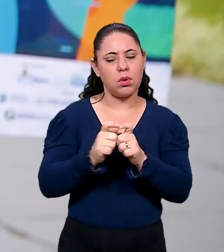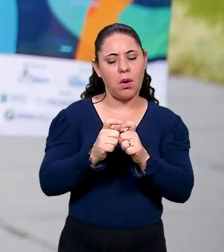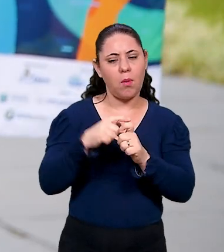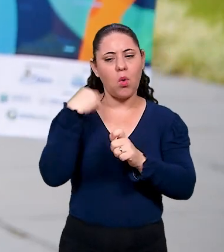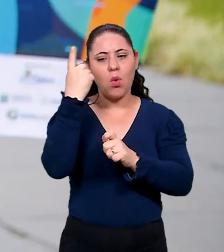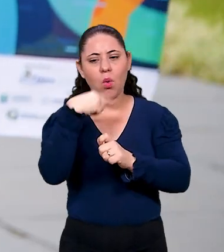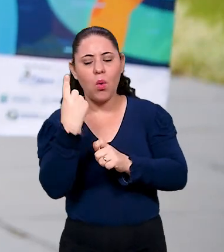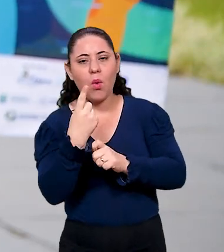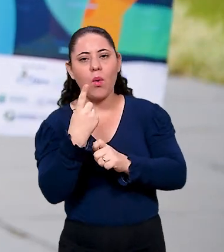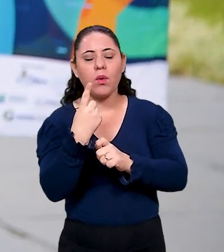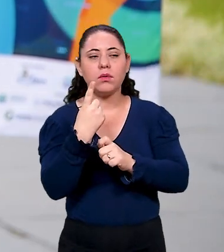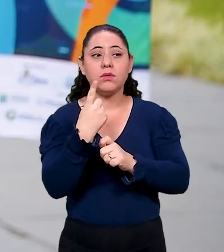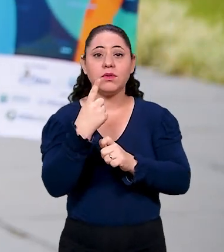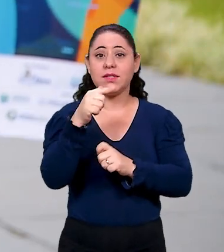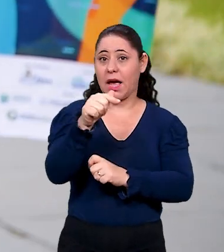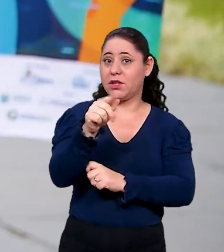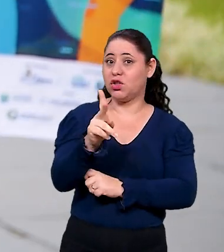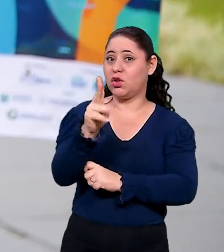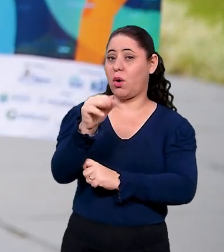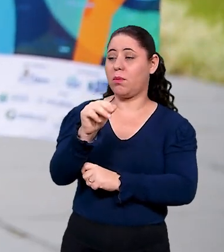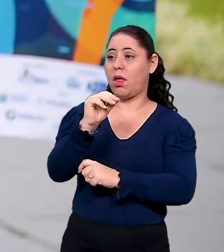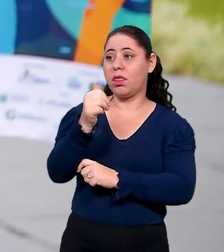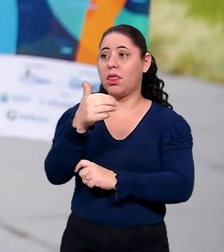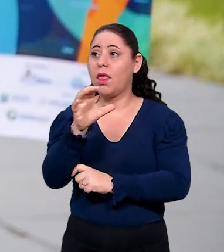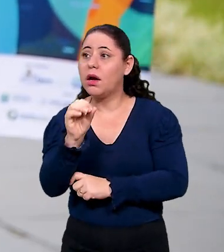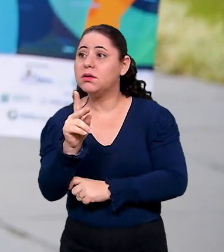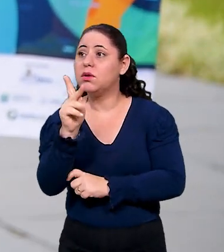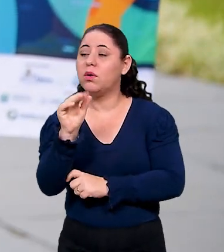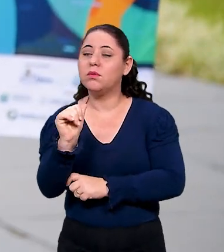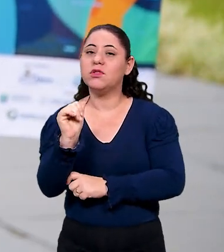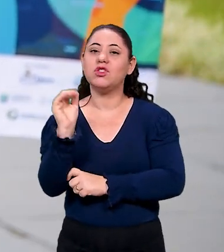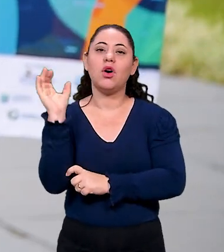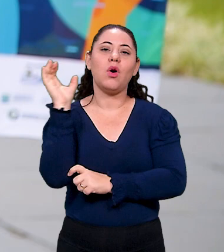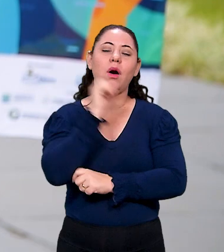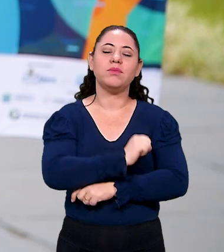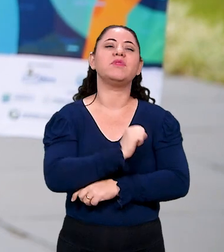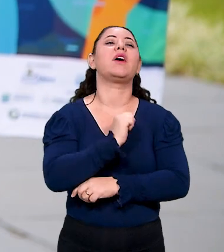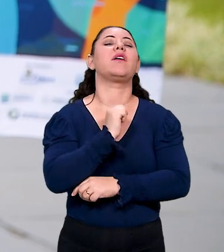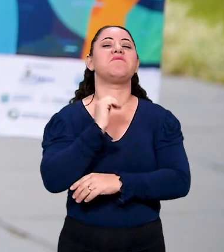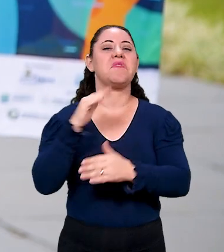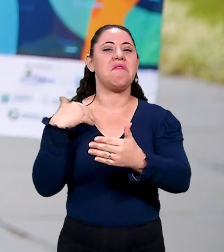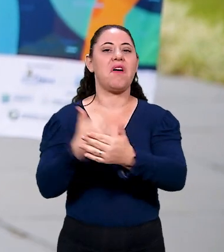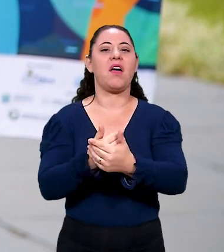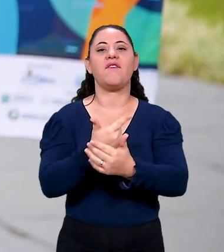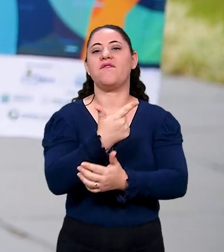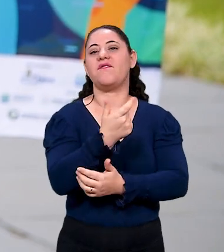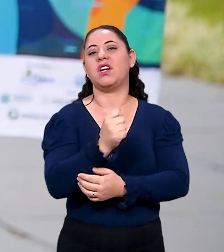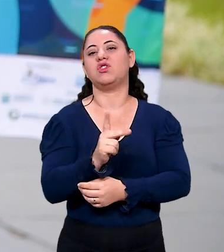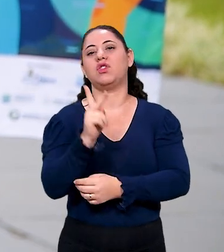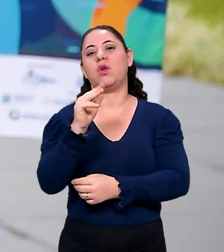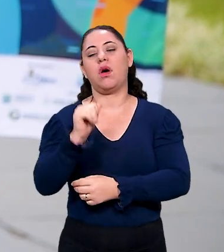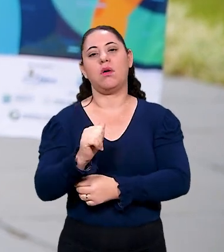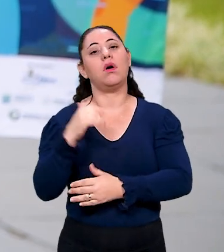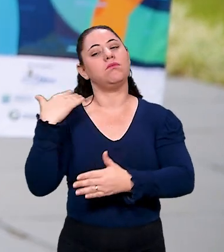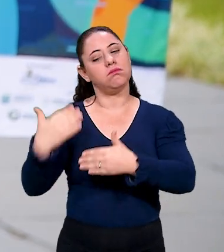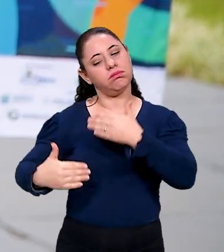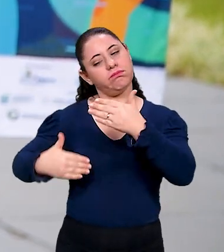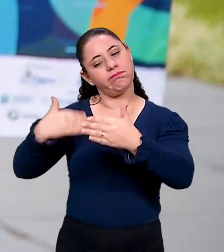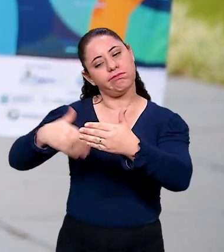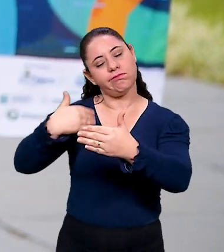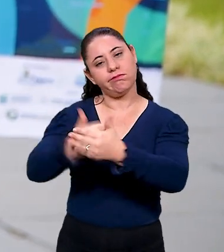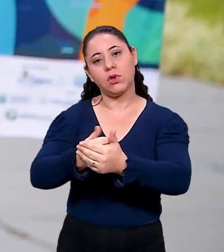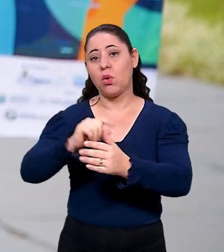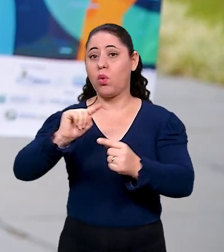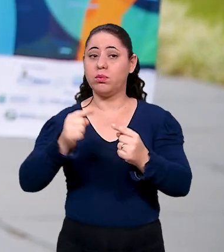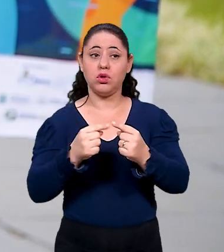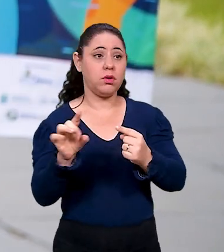diminuir o tempo, está bem, se arriscam para o 7, para o 10, e com o tempo já estão correndo 21 quilômetros, mas isso é um processo, e